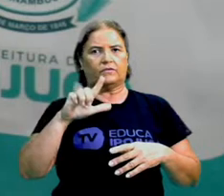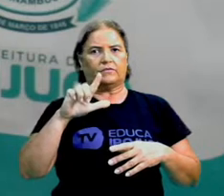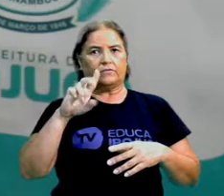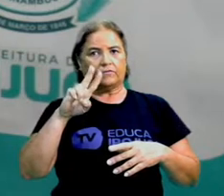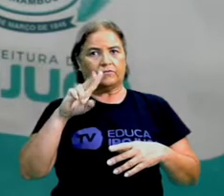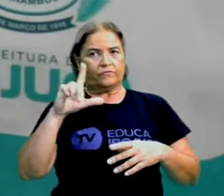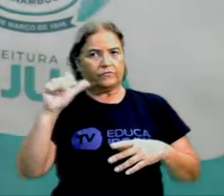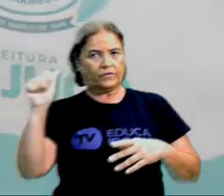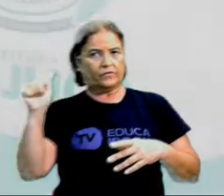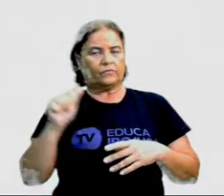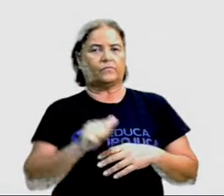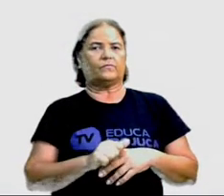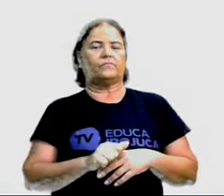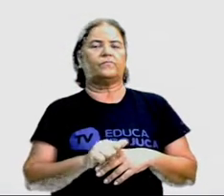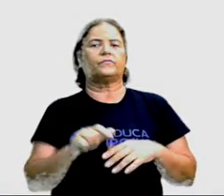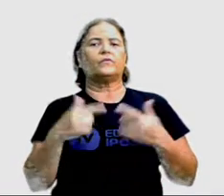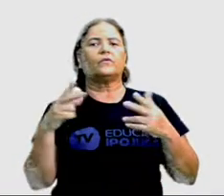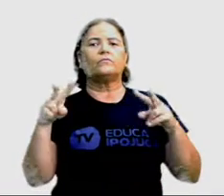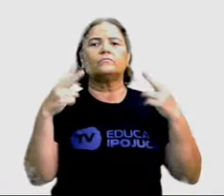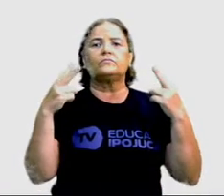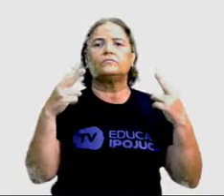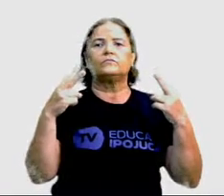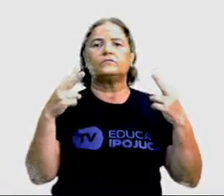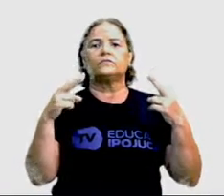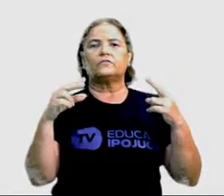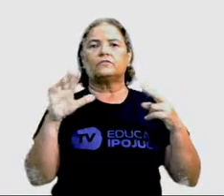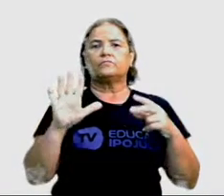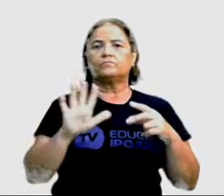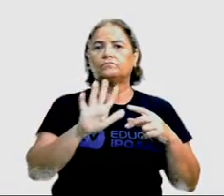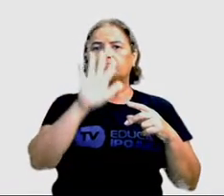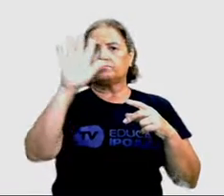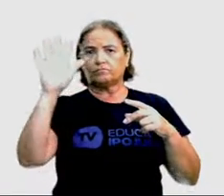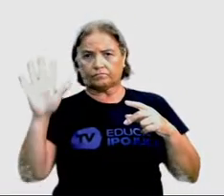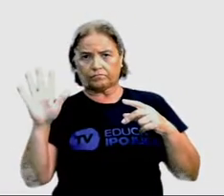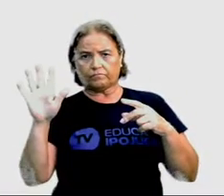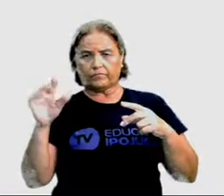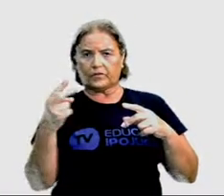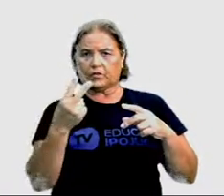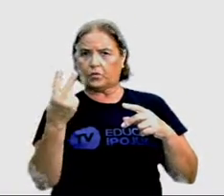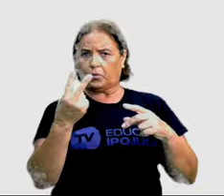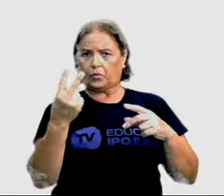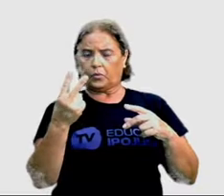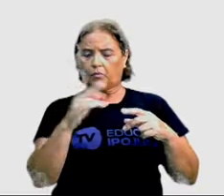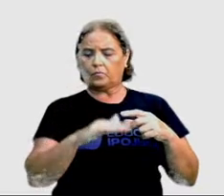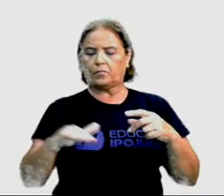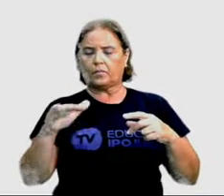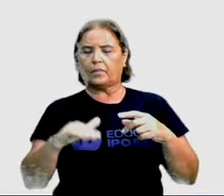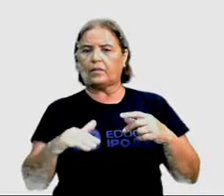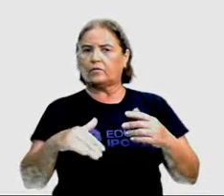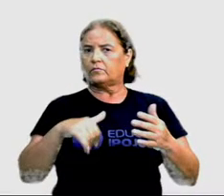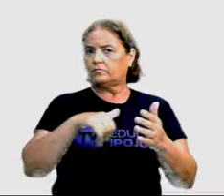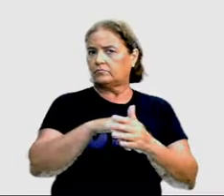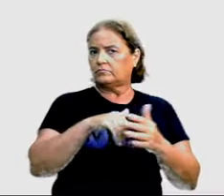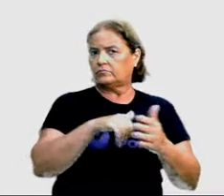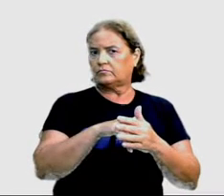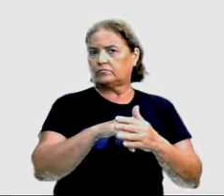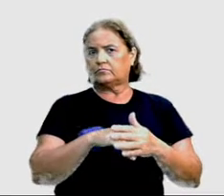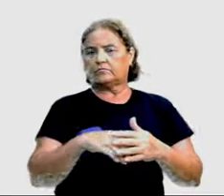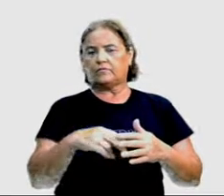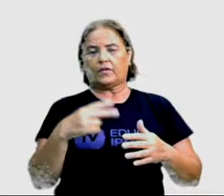Observe as imagens. A imagem 1, 12 garotos jogando. A imagem 2,